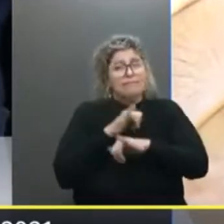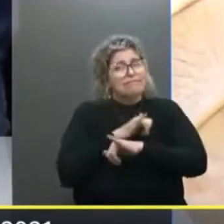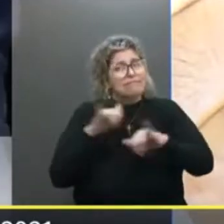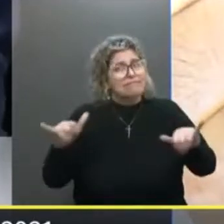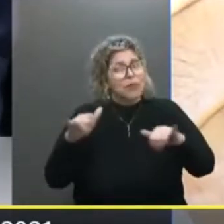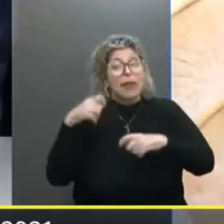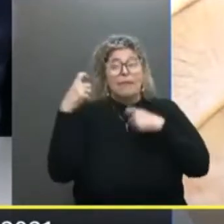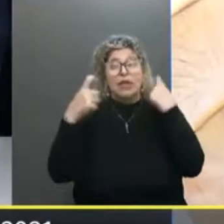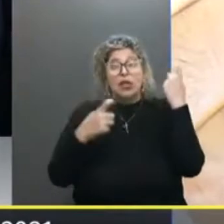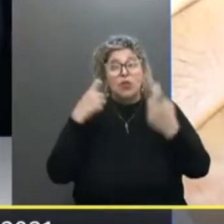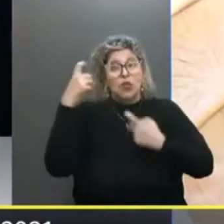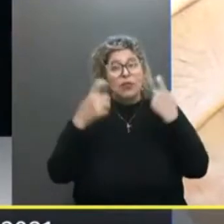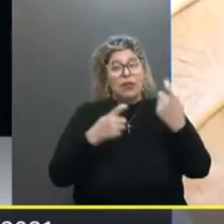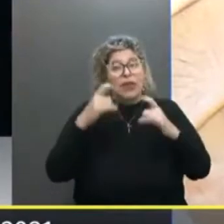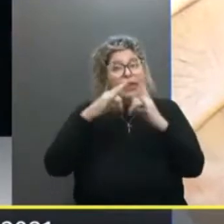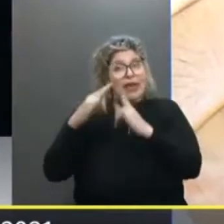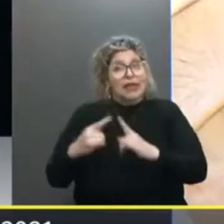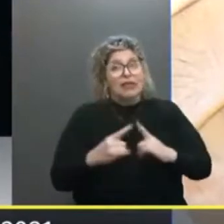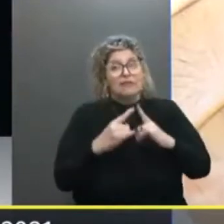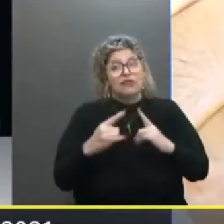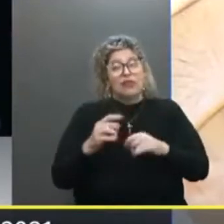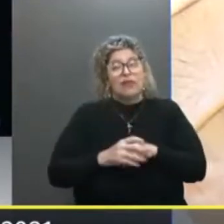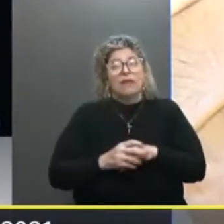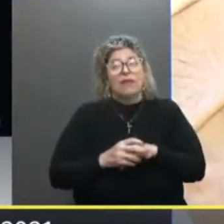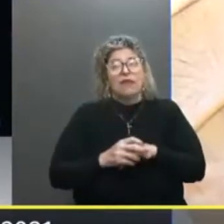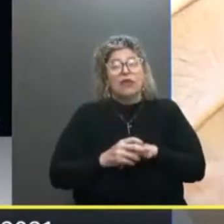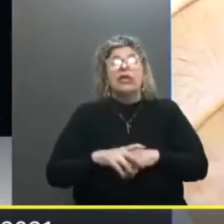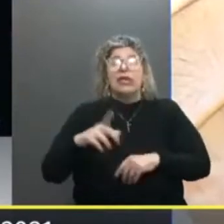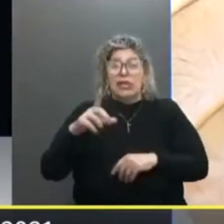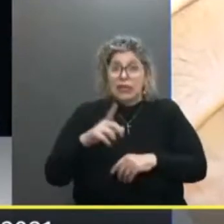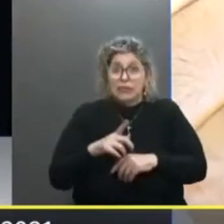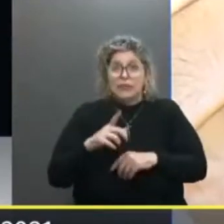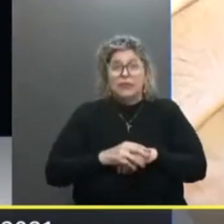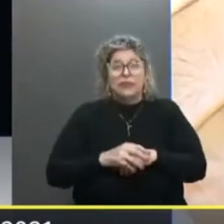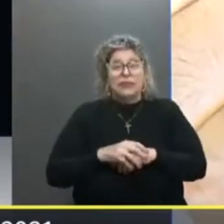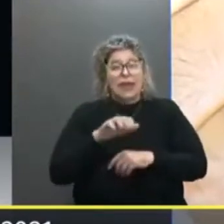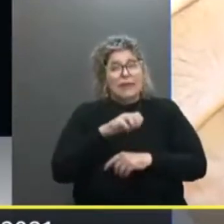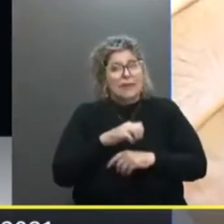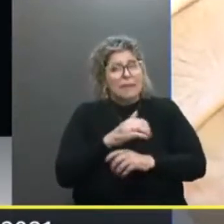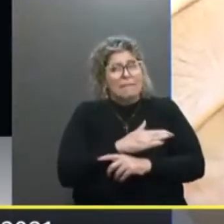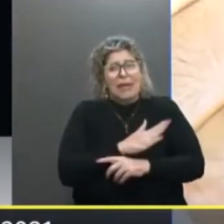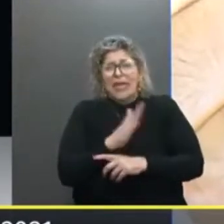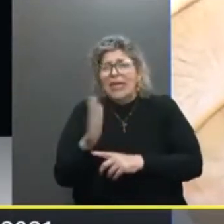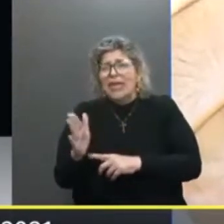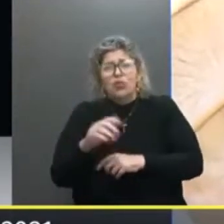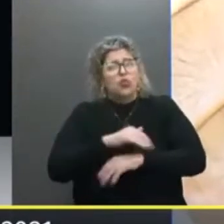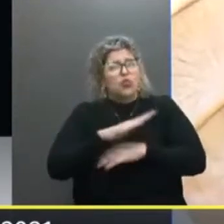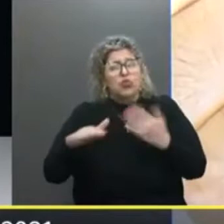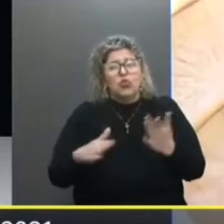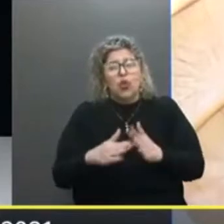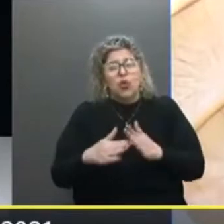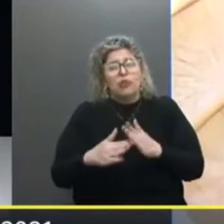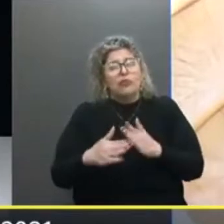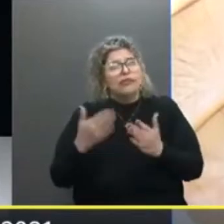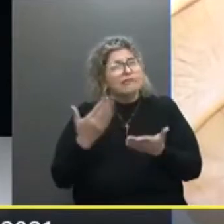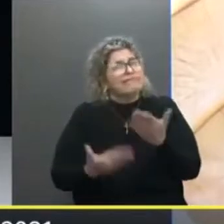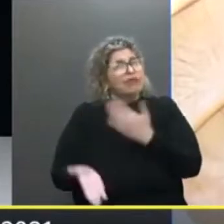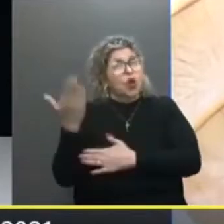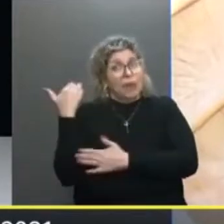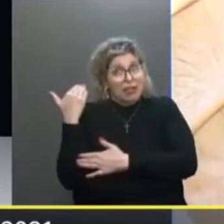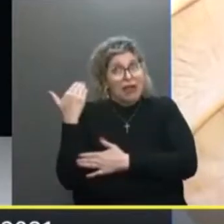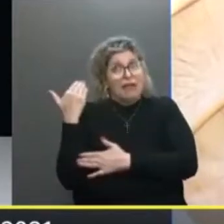Uma das maiores Preocupações Das entidades Que é o fato De que Nesse período Todo de pandemia Muita coisa Ficou para trás